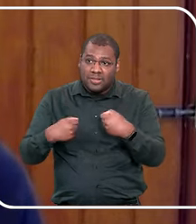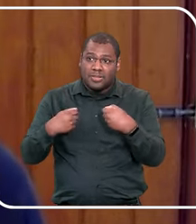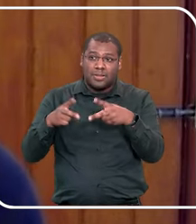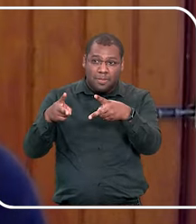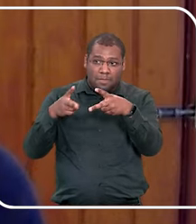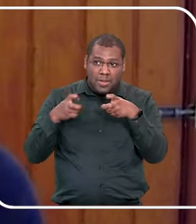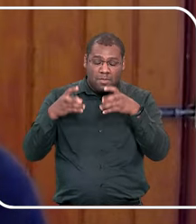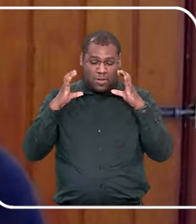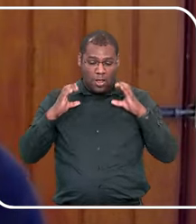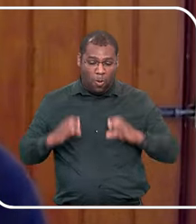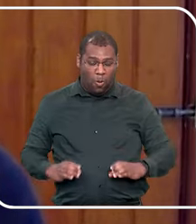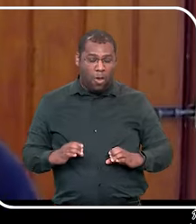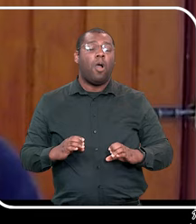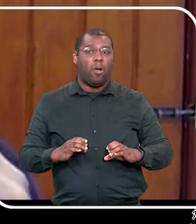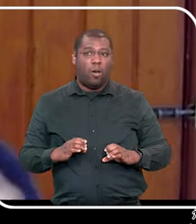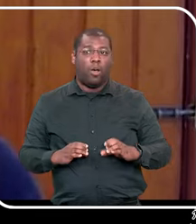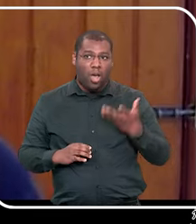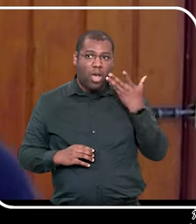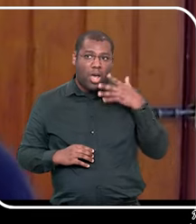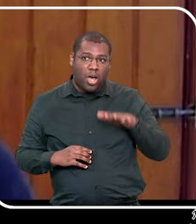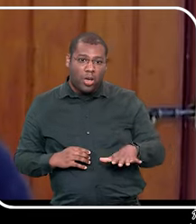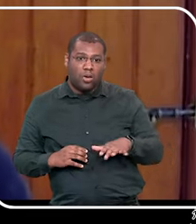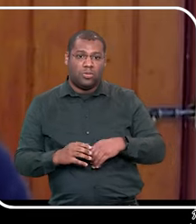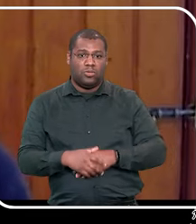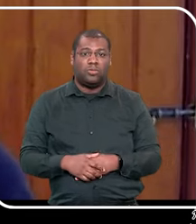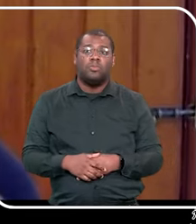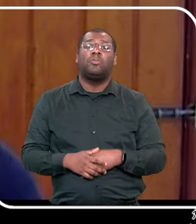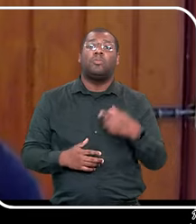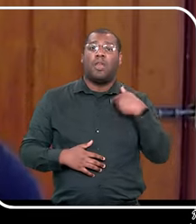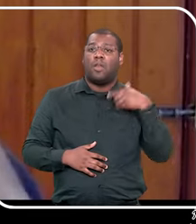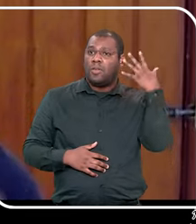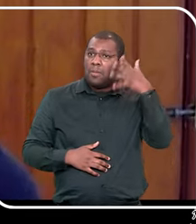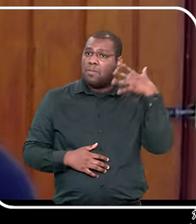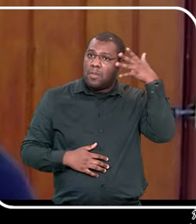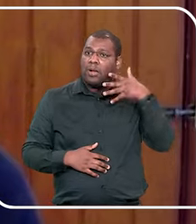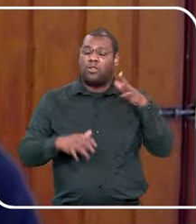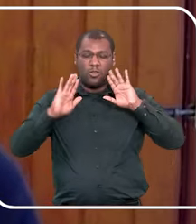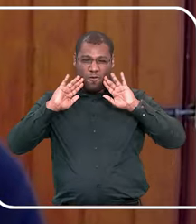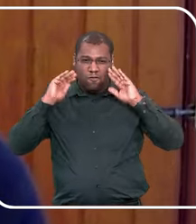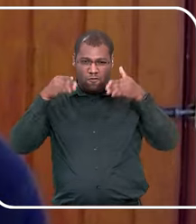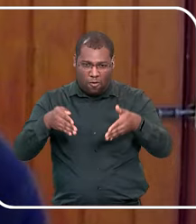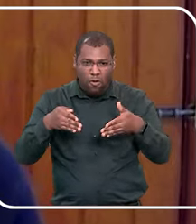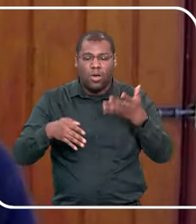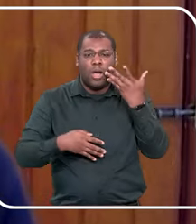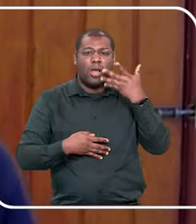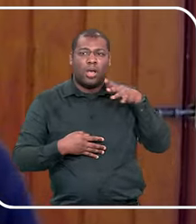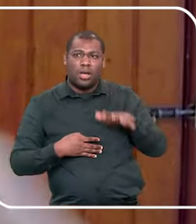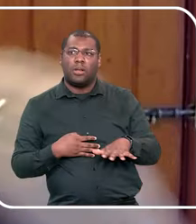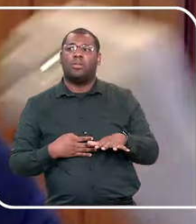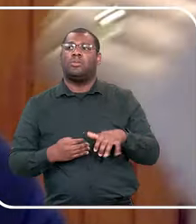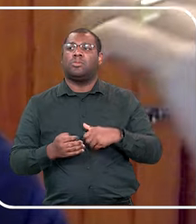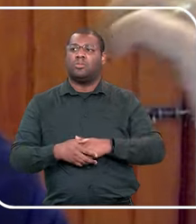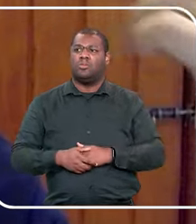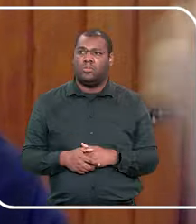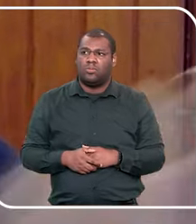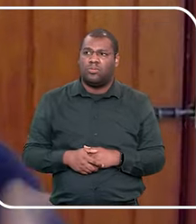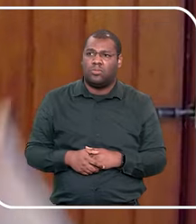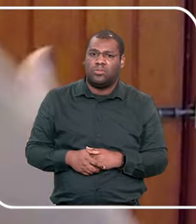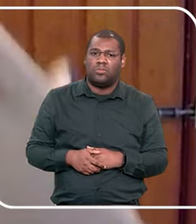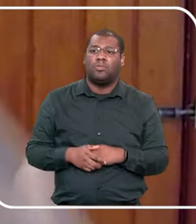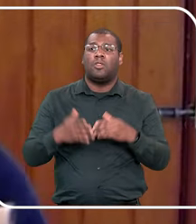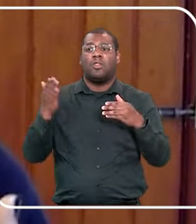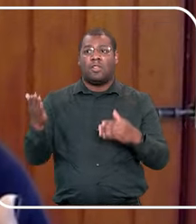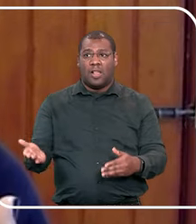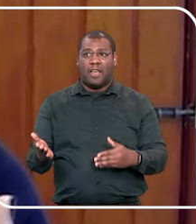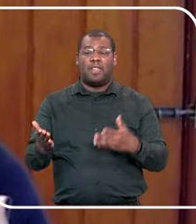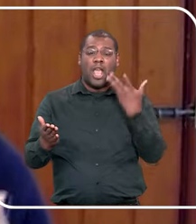estar sempre atento aos comportamentos. Por isso que tudo que eu vou falar aqui, o enfoque é muito na criança, né? Ela identificar, ela tomar posse do